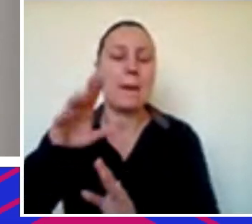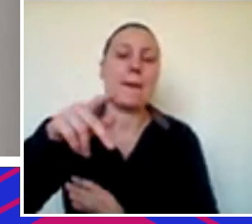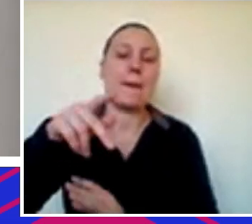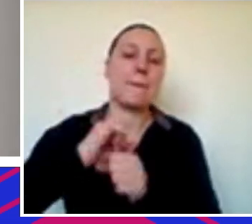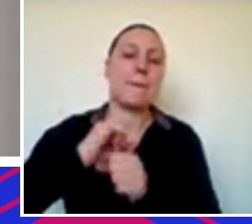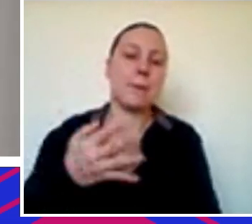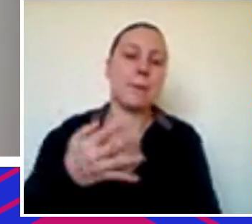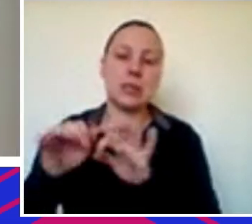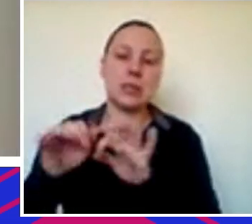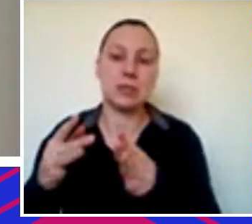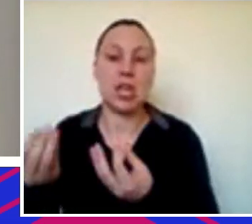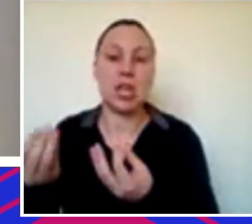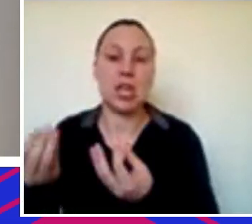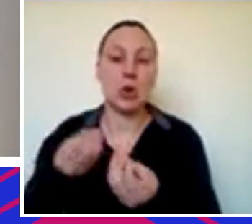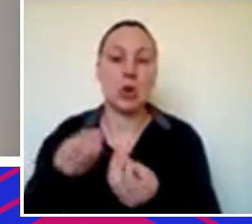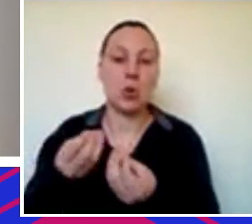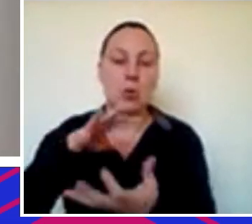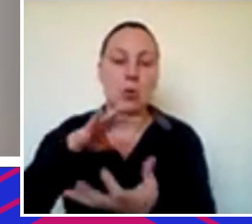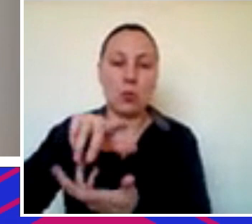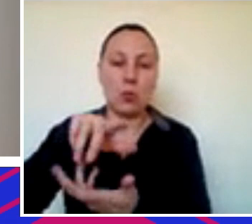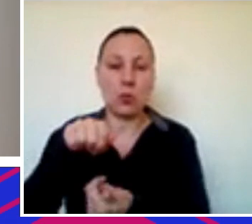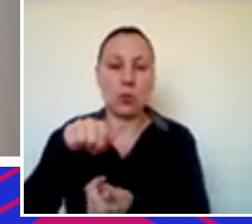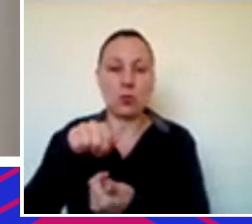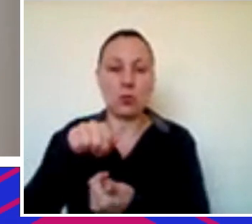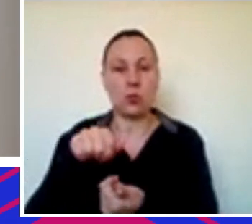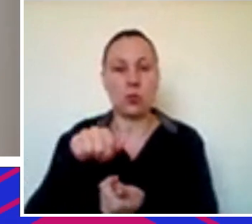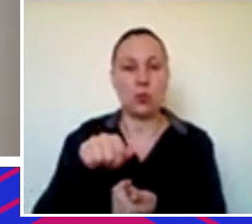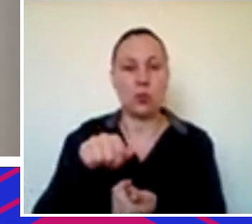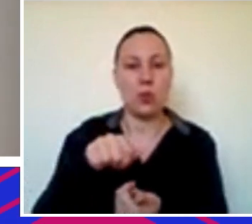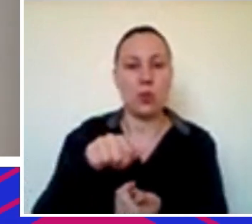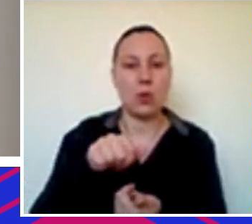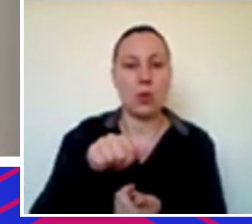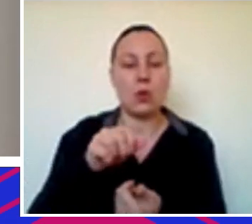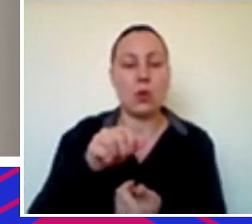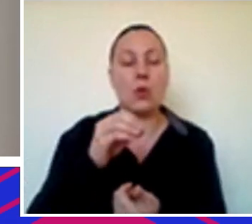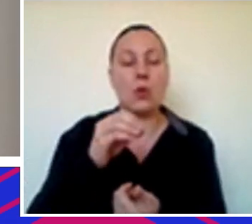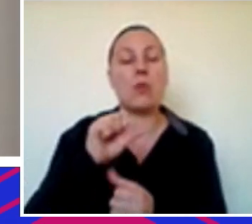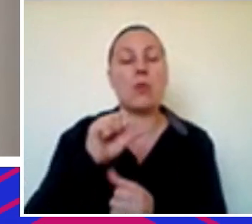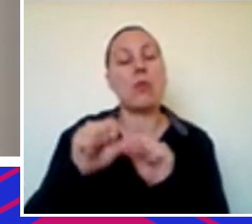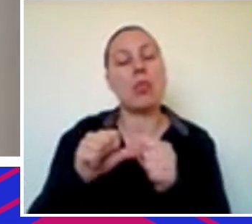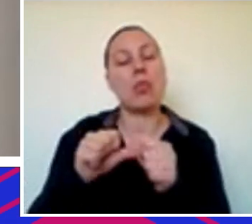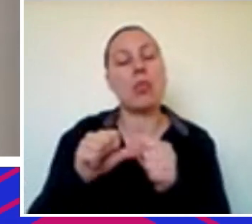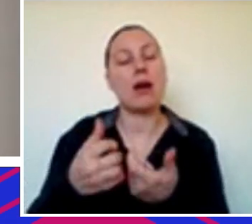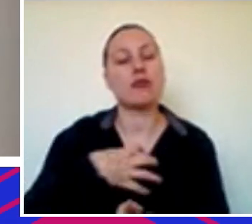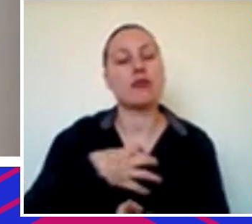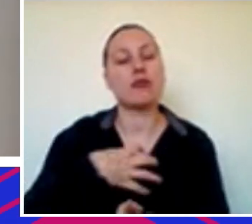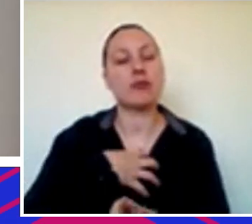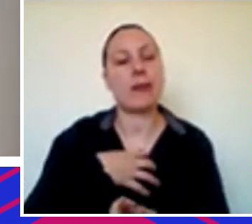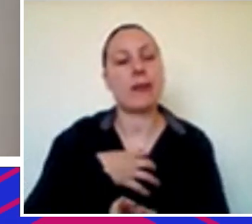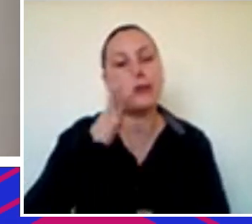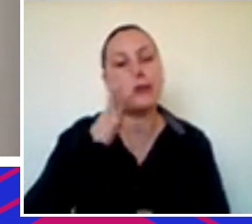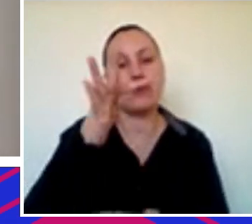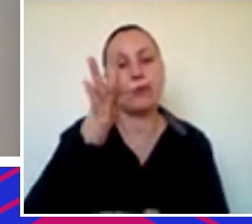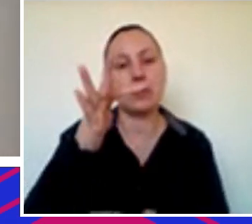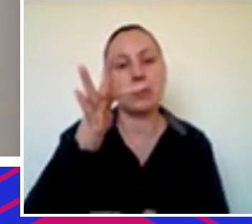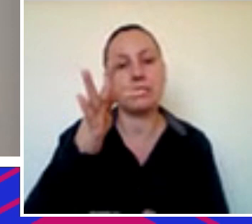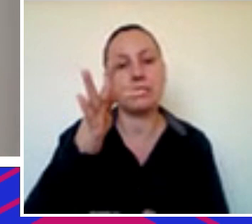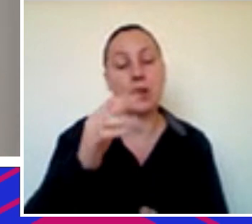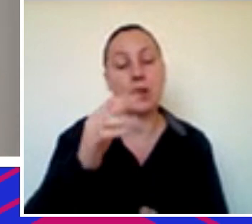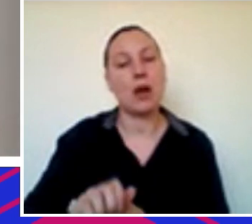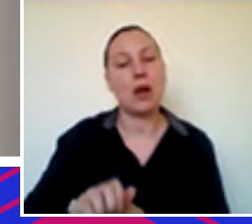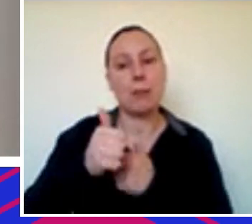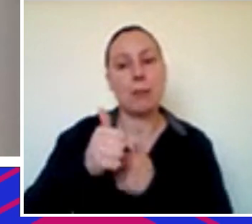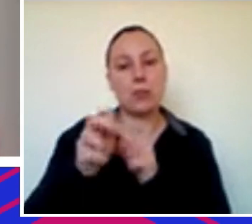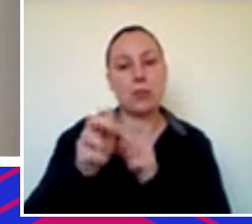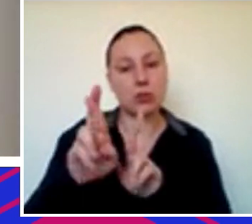como é que o mundo vai mudar e vai se comportar nos próximos anos e a gente vê bem positivo mesmo acho que assim trazendo essa